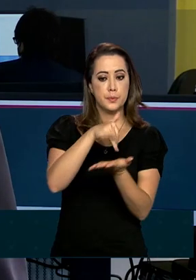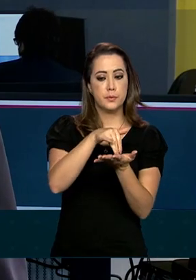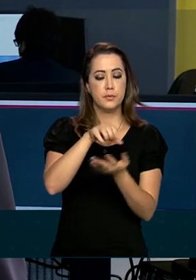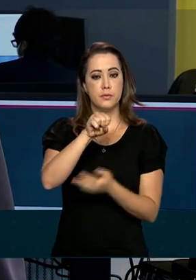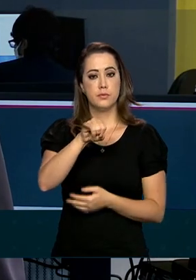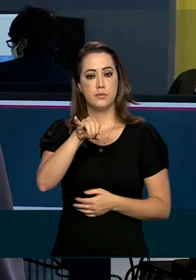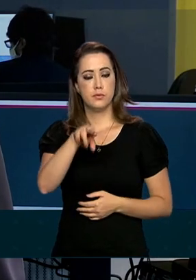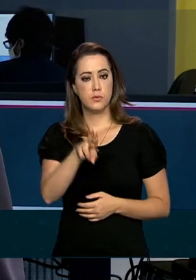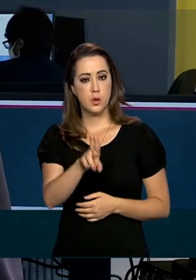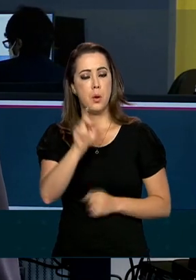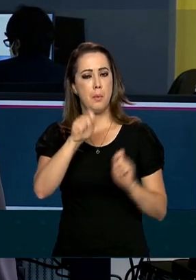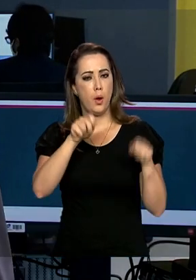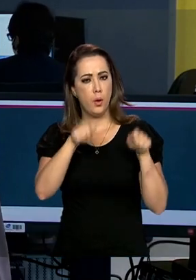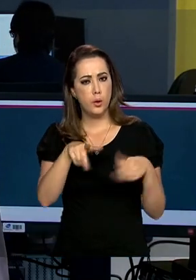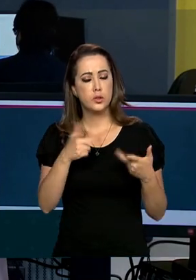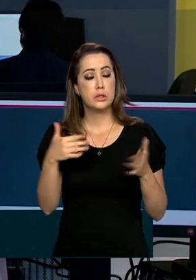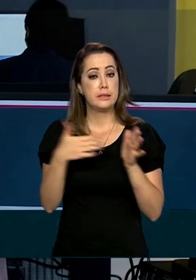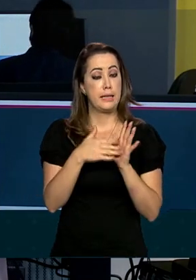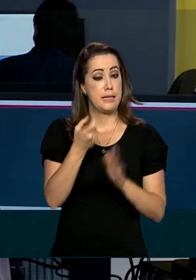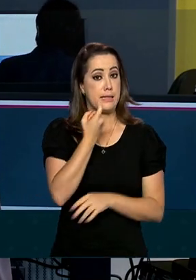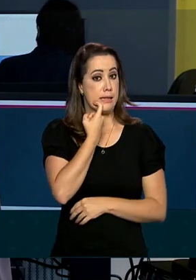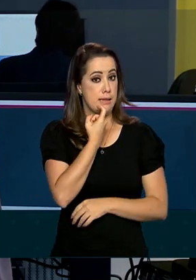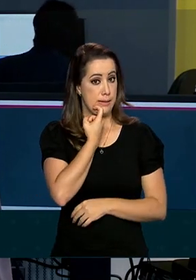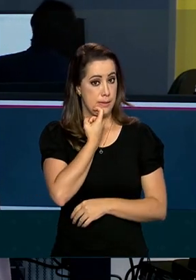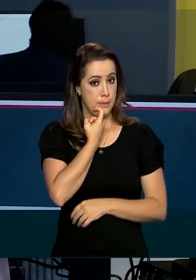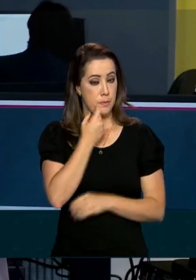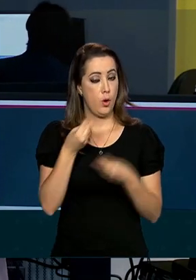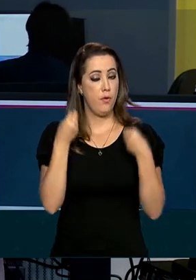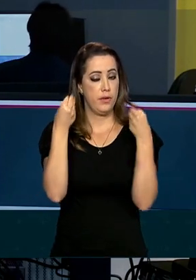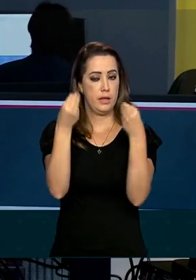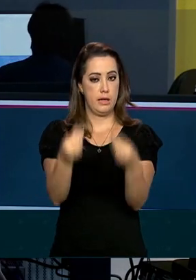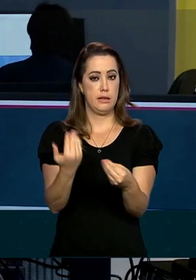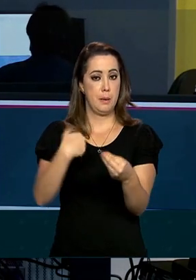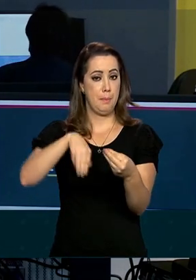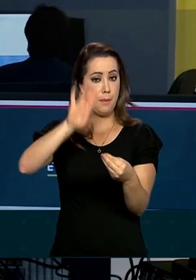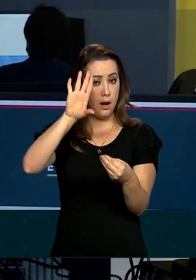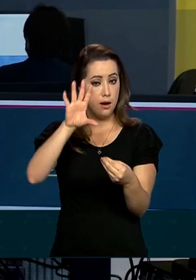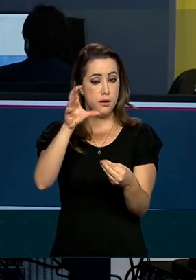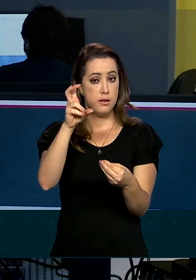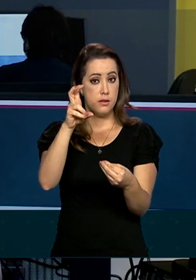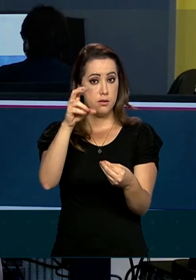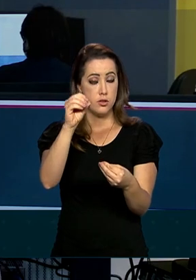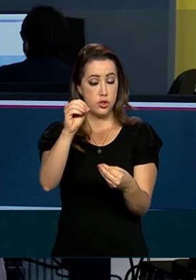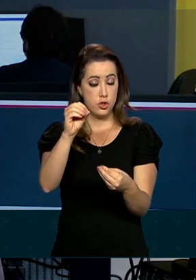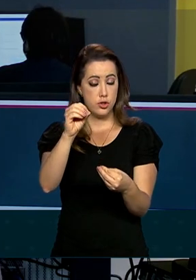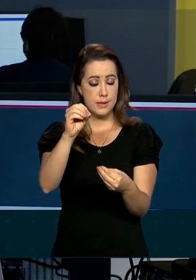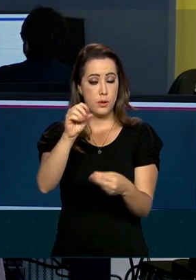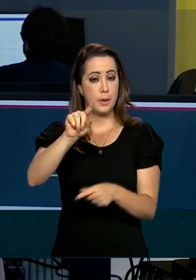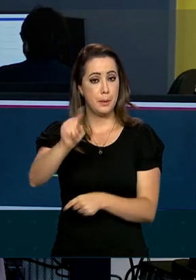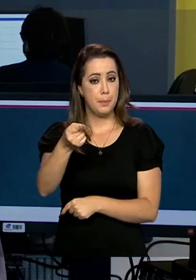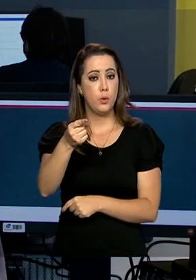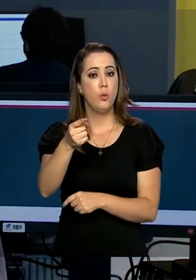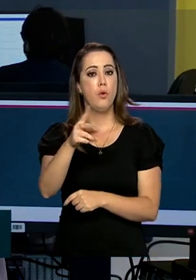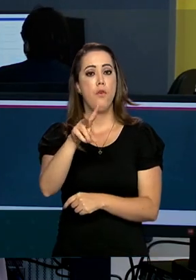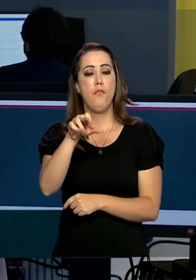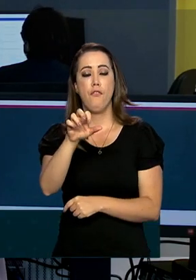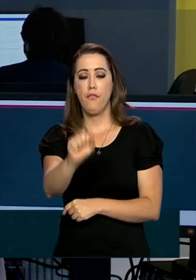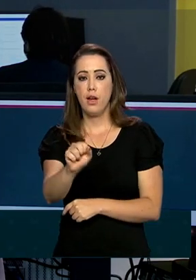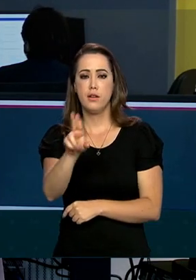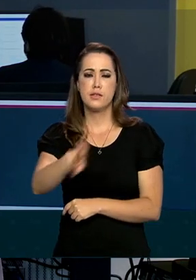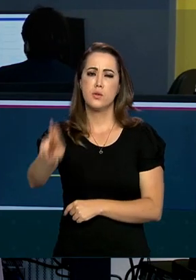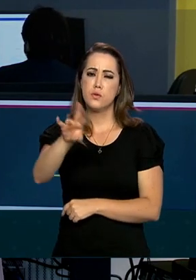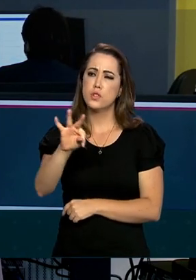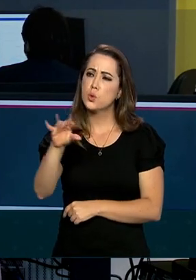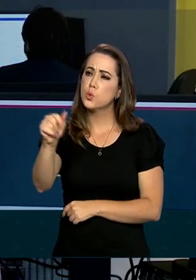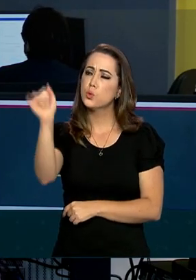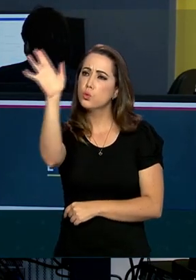Sisu podem ser realizadas até a próxima sexta-feira. Estão sendo oferecidas mais de 51 mil vagas em universidades públicas de todo